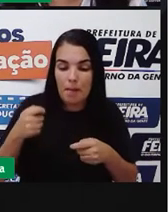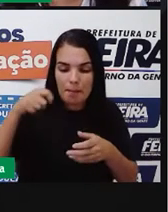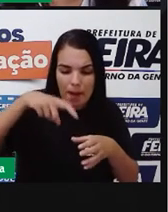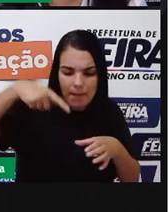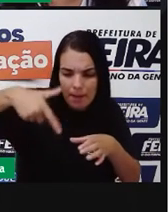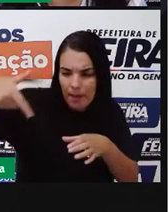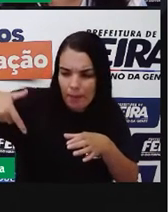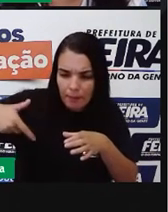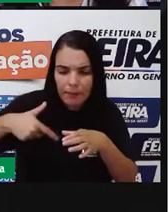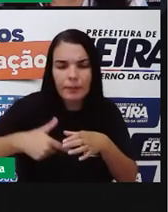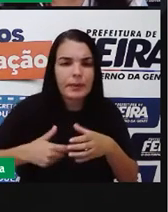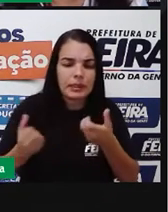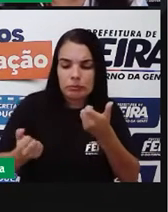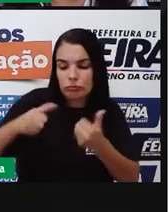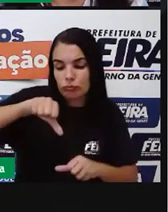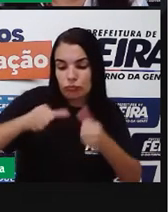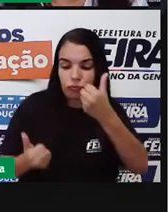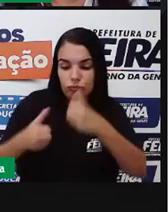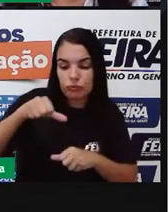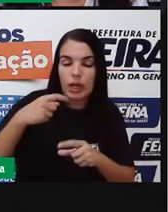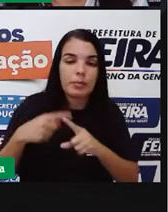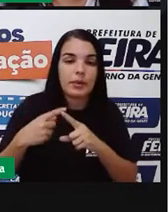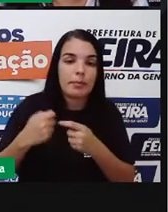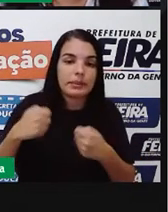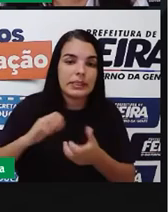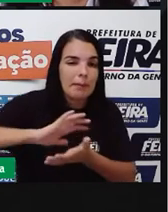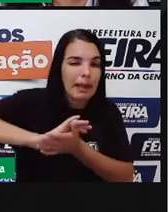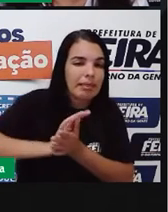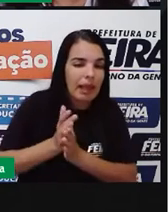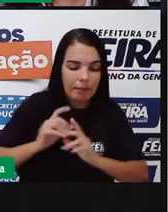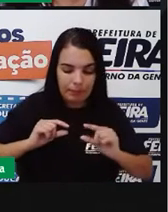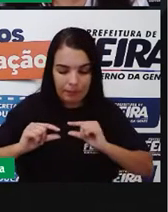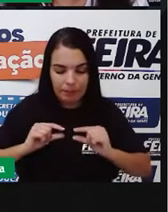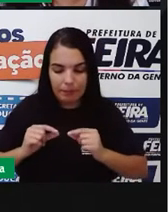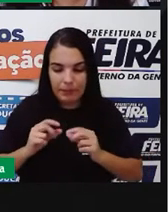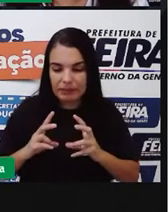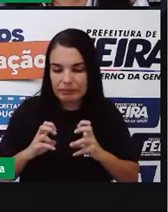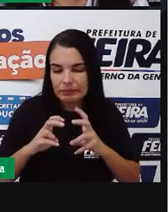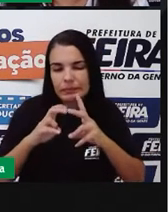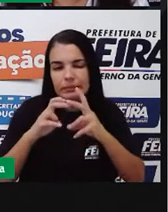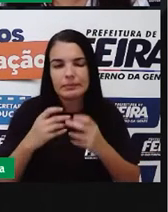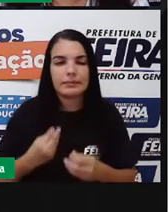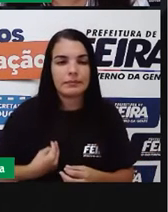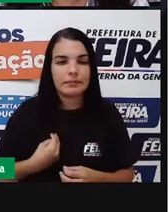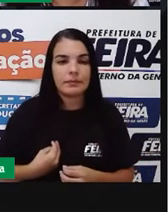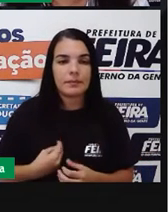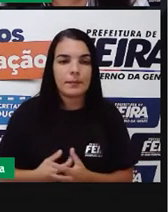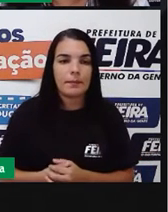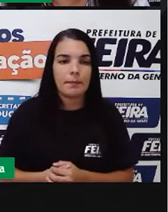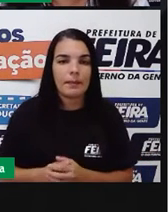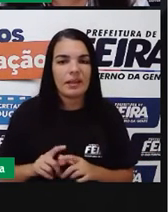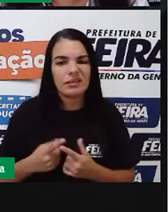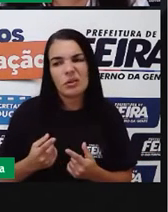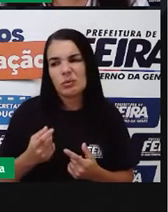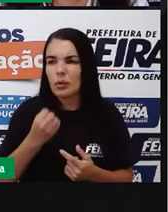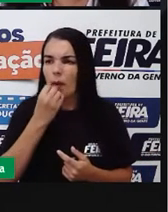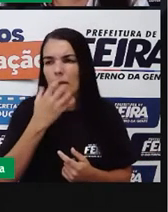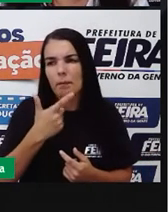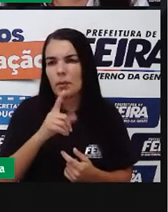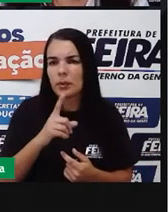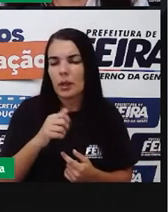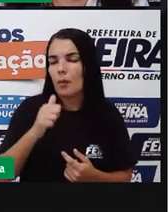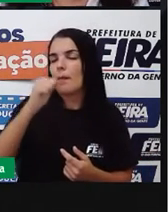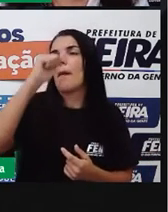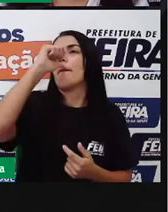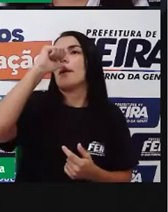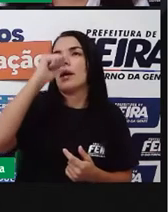organismos ali presentes. Então, ela acaba ficando aí não propícia para